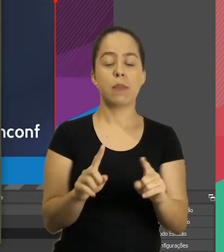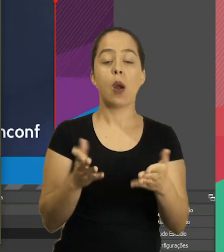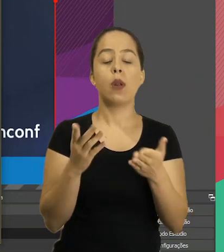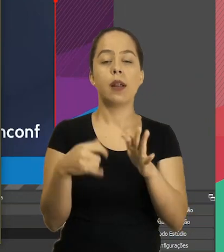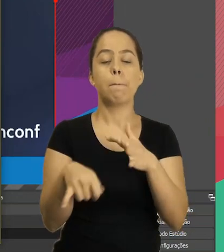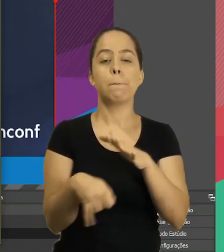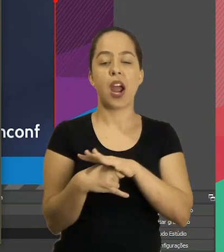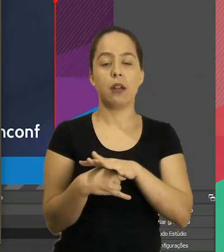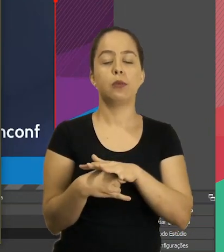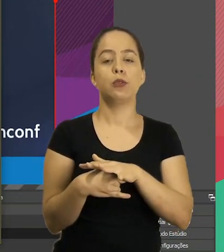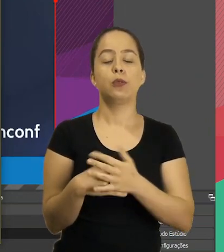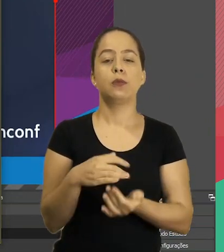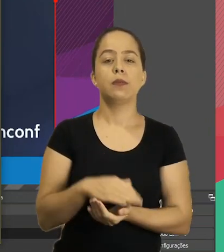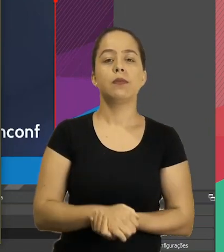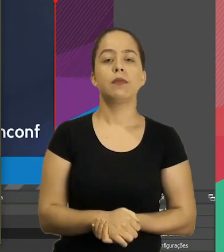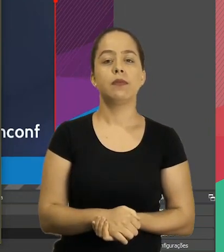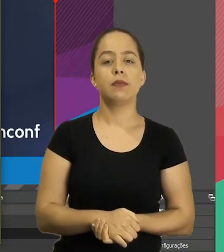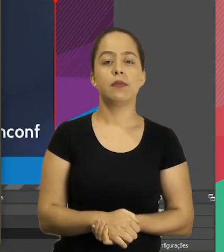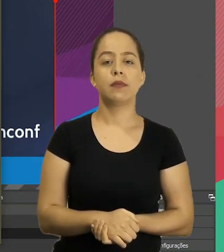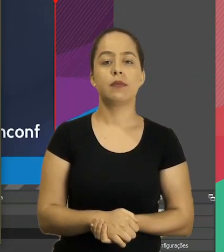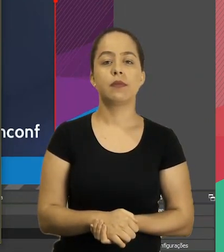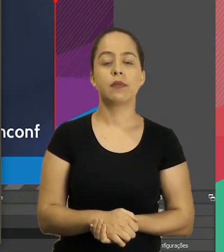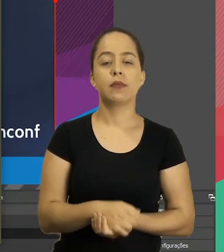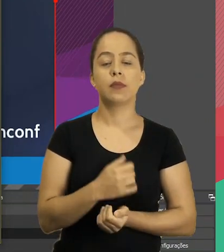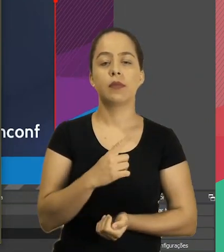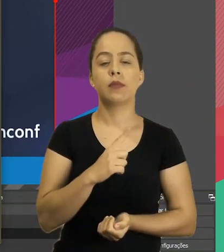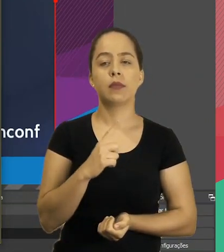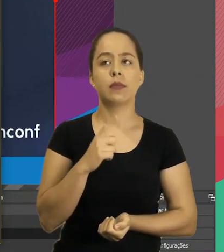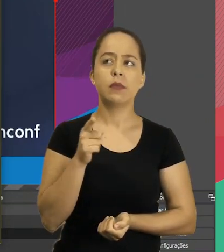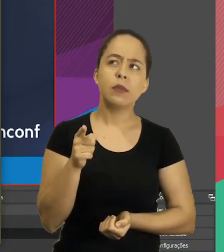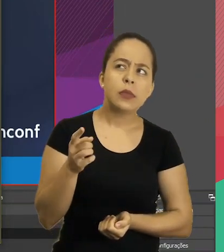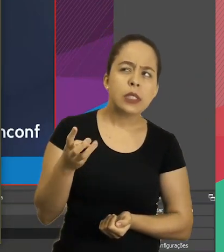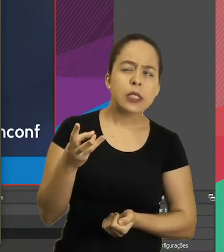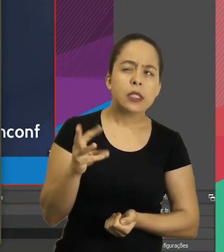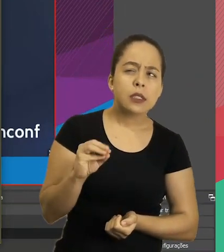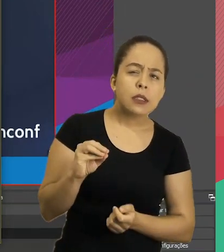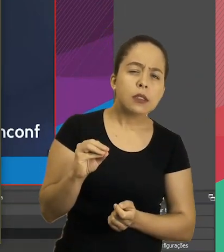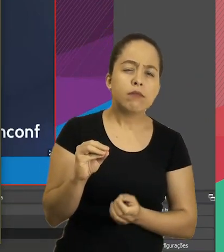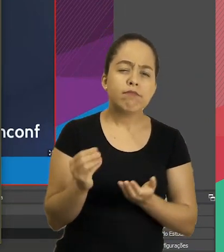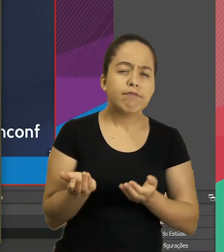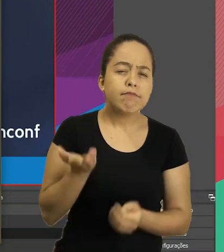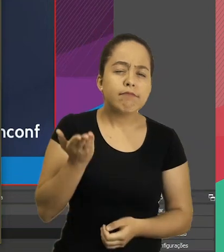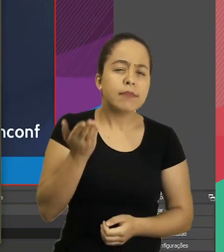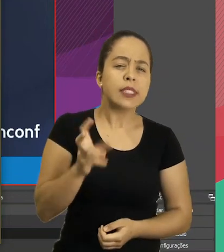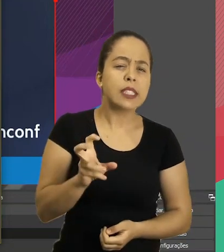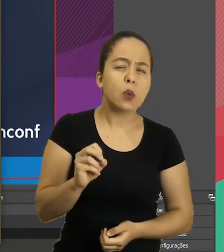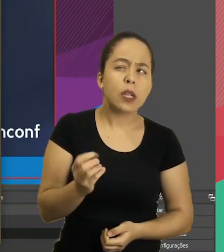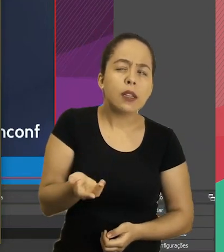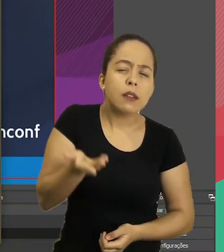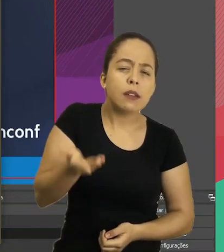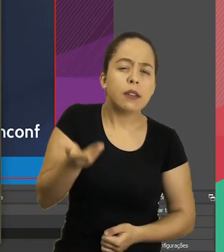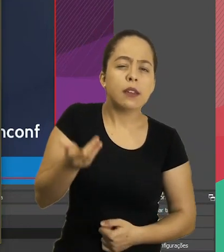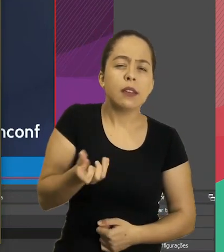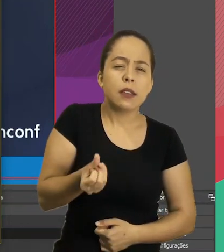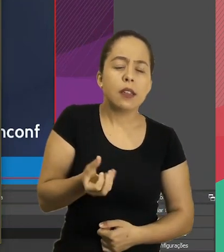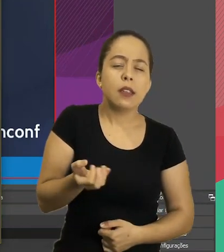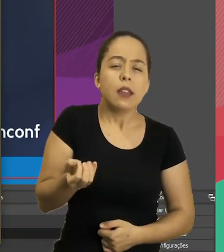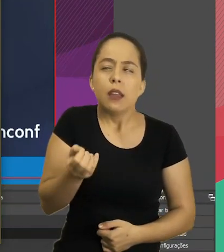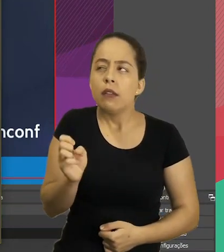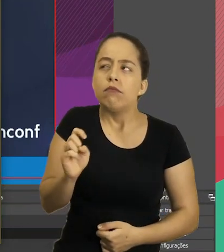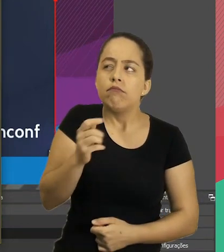Não vai precisar mexer. Vamos embaixo agora. Vou botar 30. 60. Precisa de mais 50.